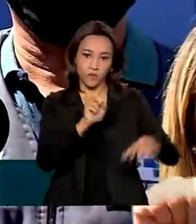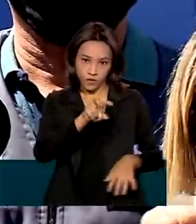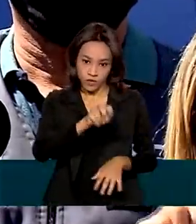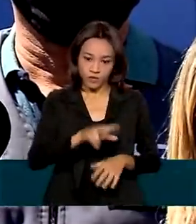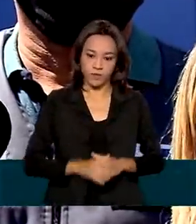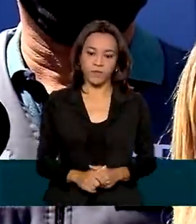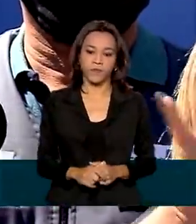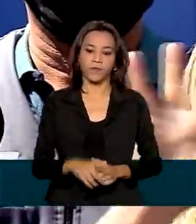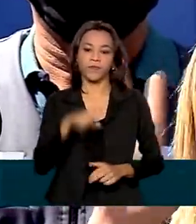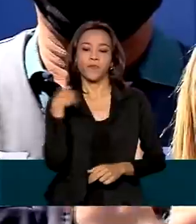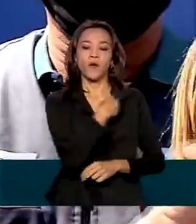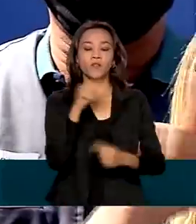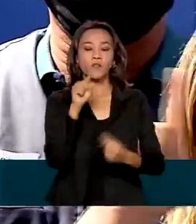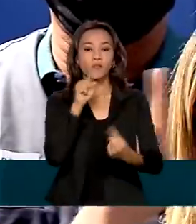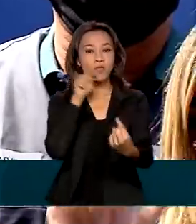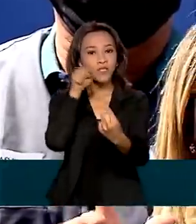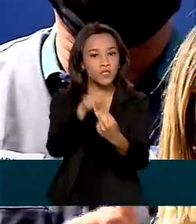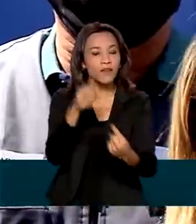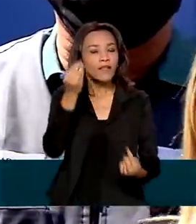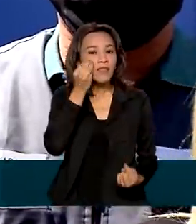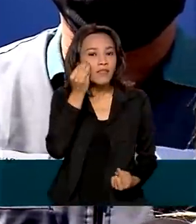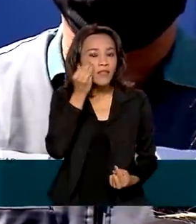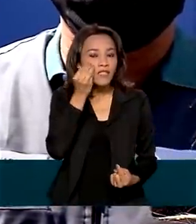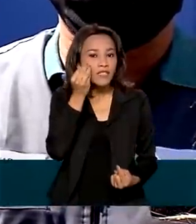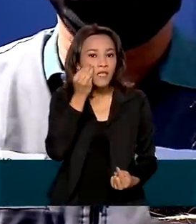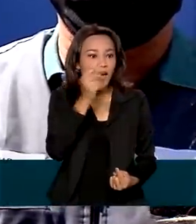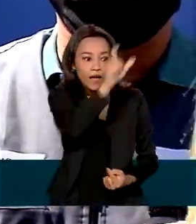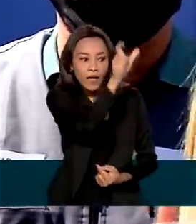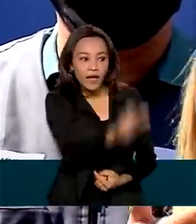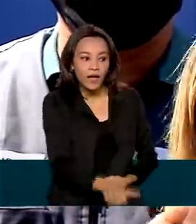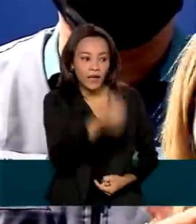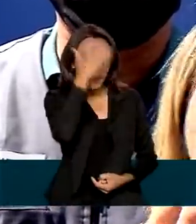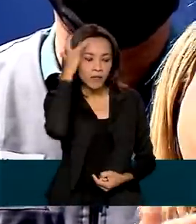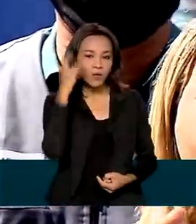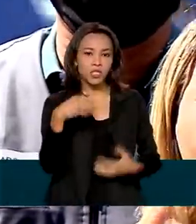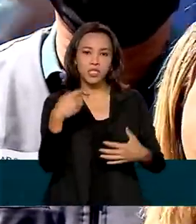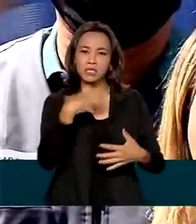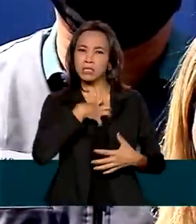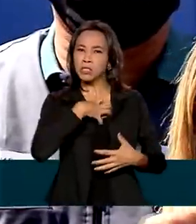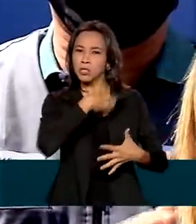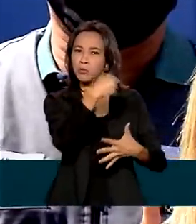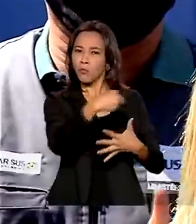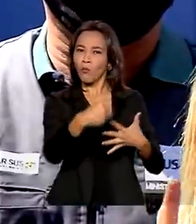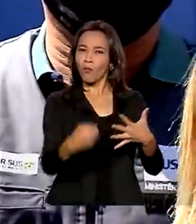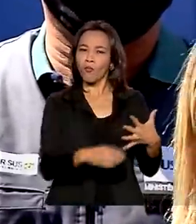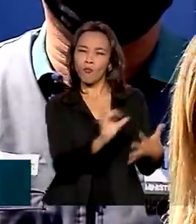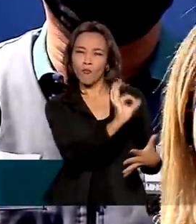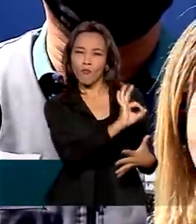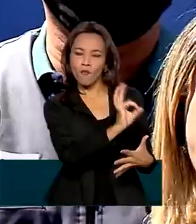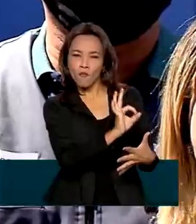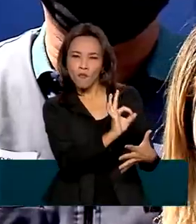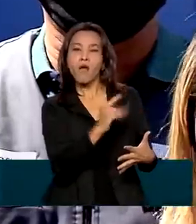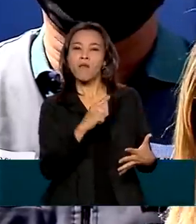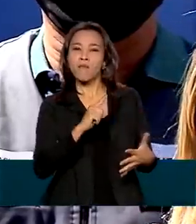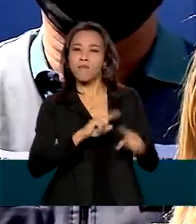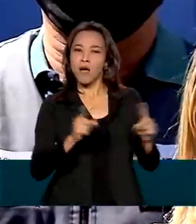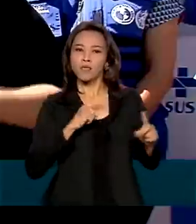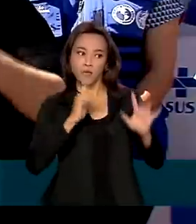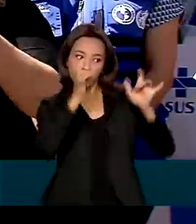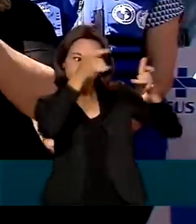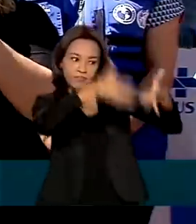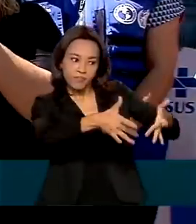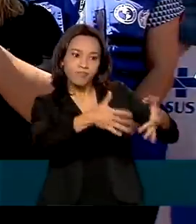a testagem em pacientes assintomáticos, porque aí nós podemos detectar os casos que são positivos.